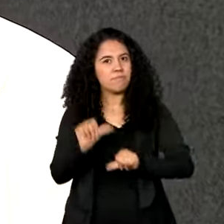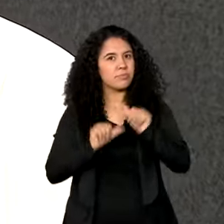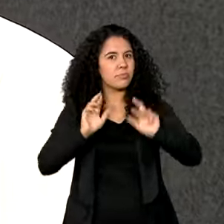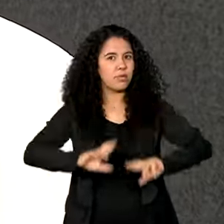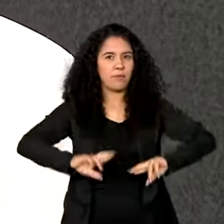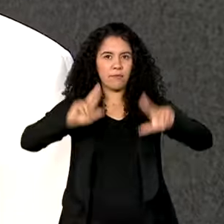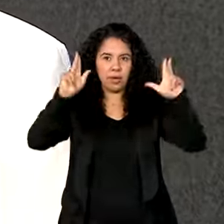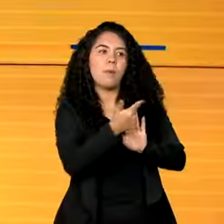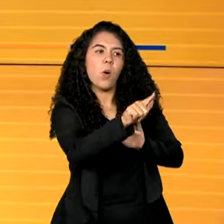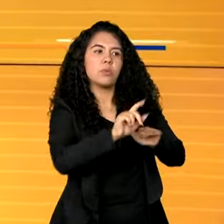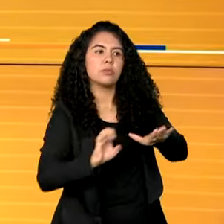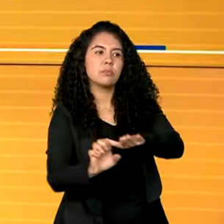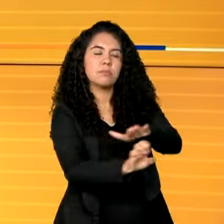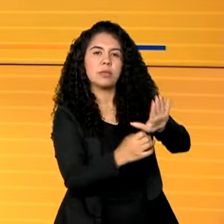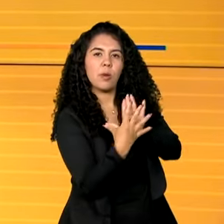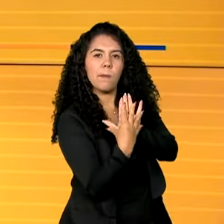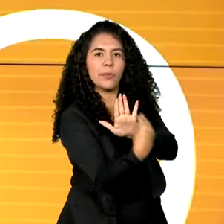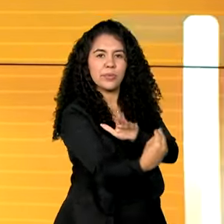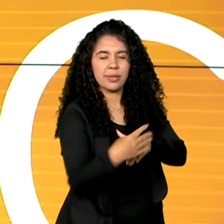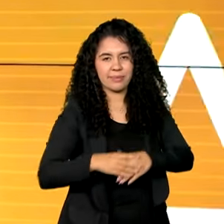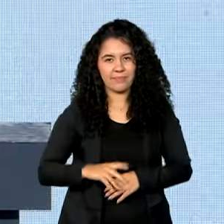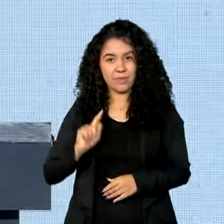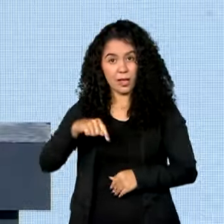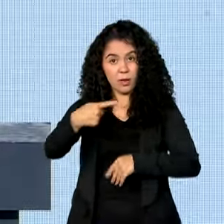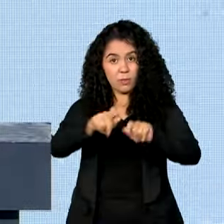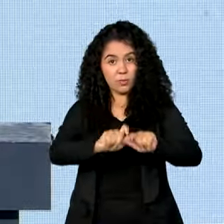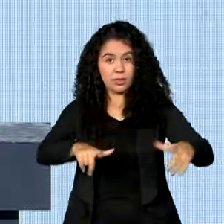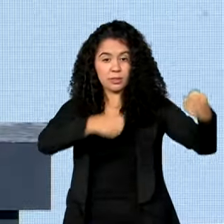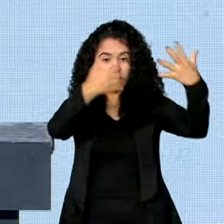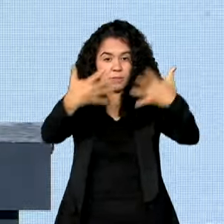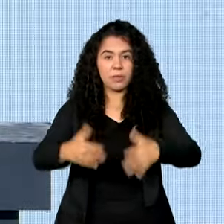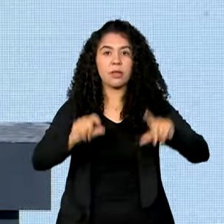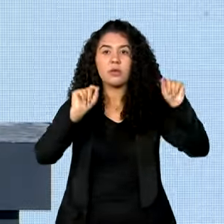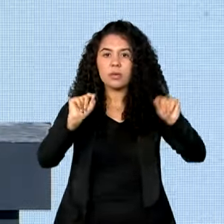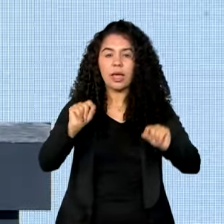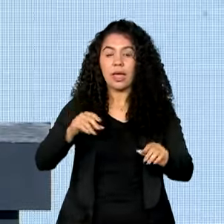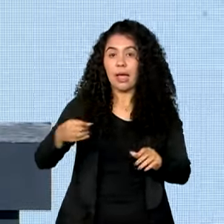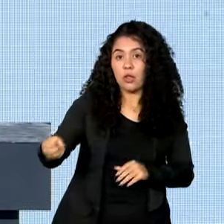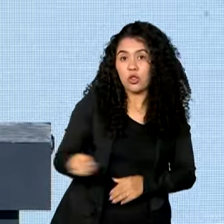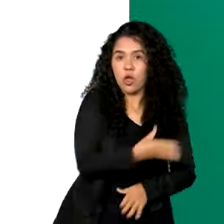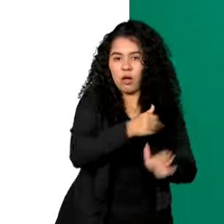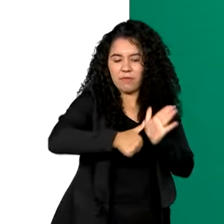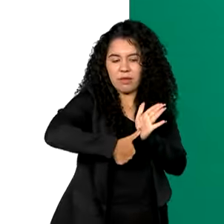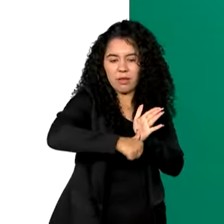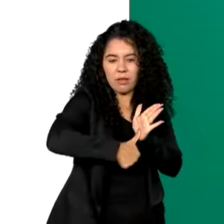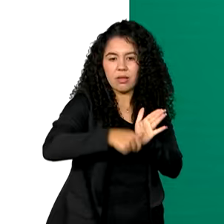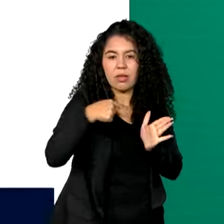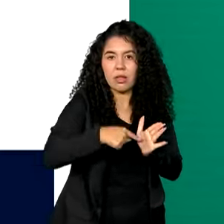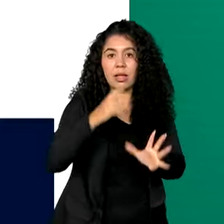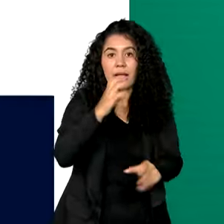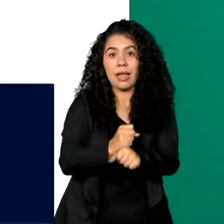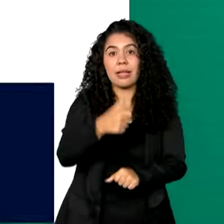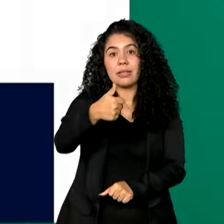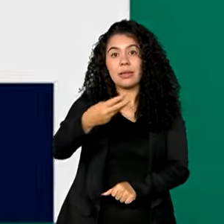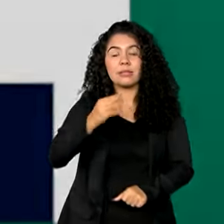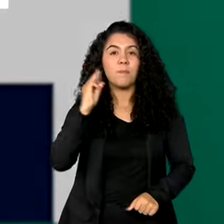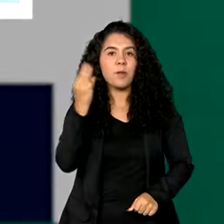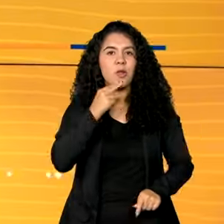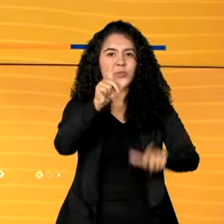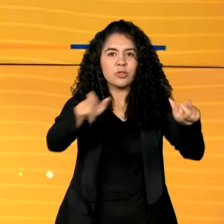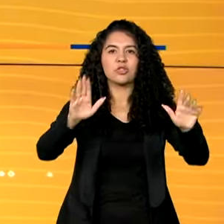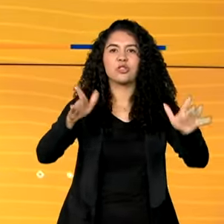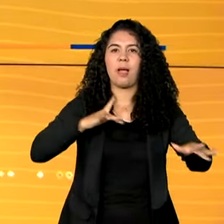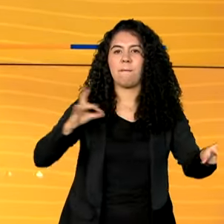para outra empresa. Veja a seguir, nova carteira de identidade. 13 milhões de brasileiros já têm o